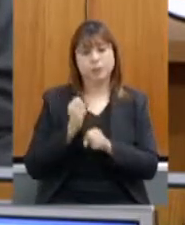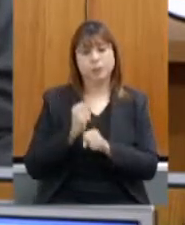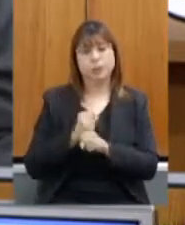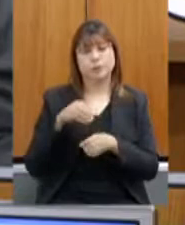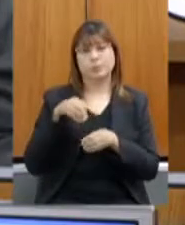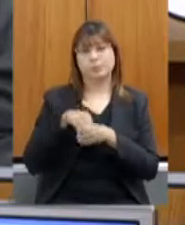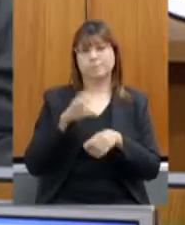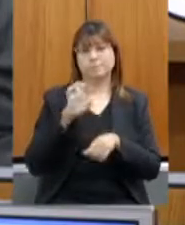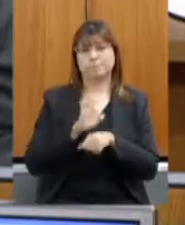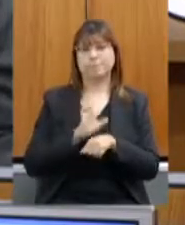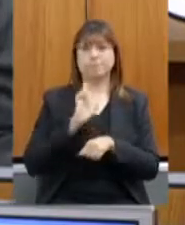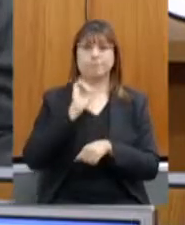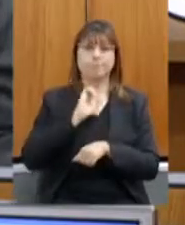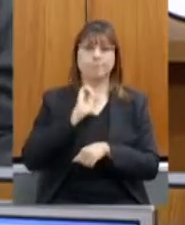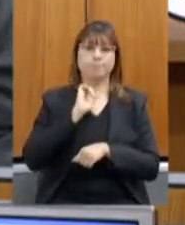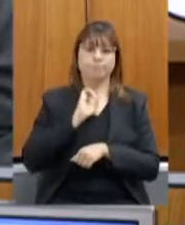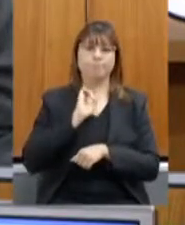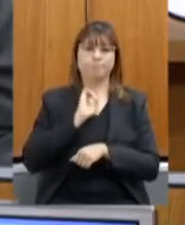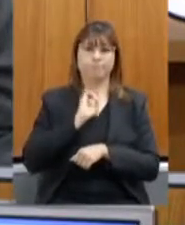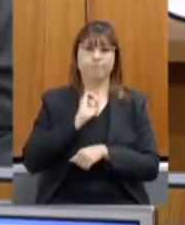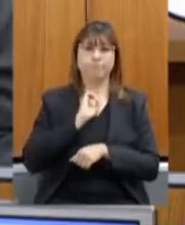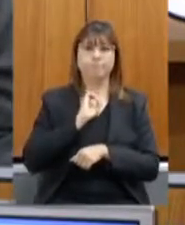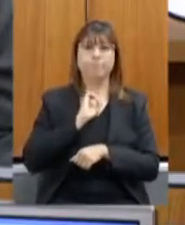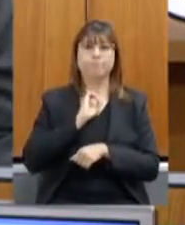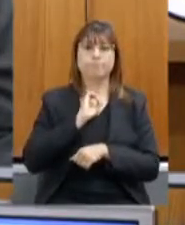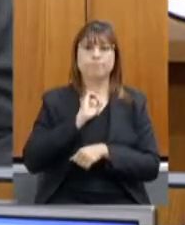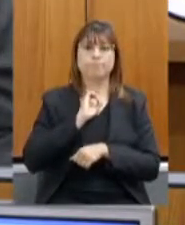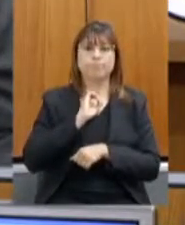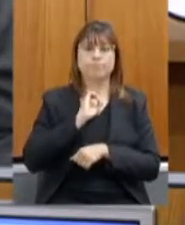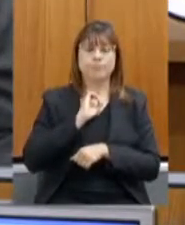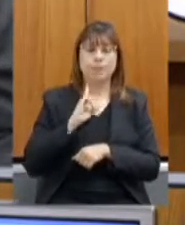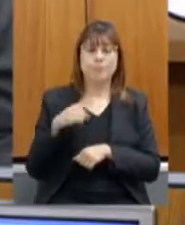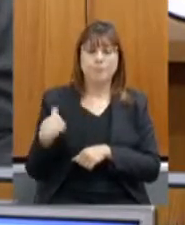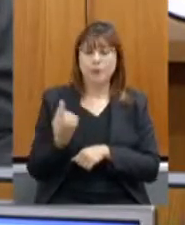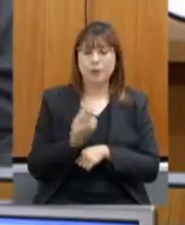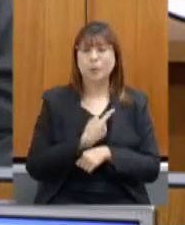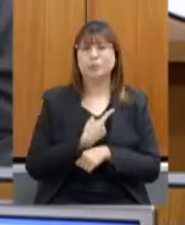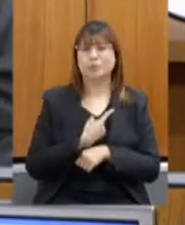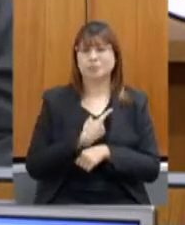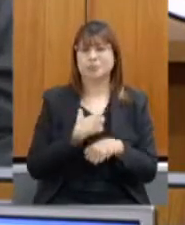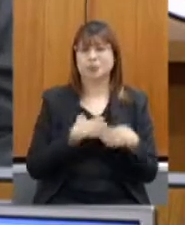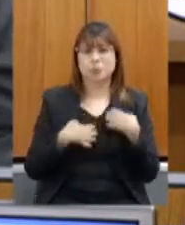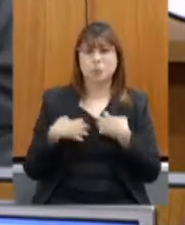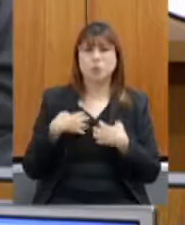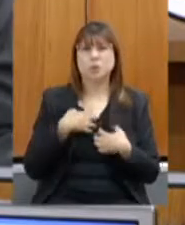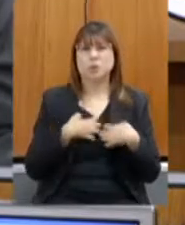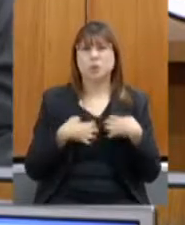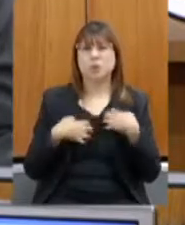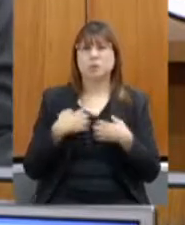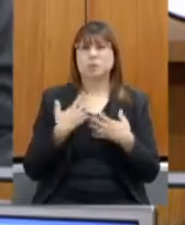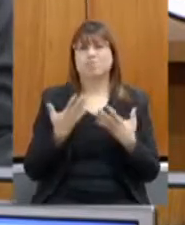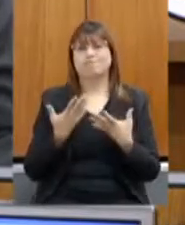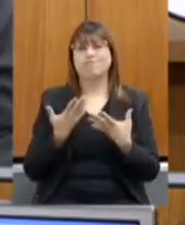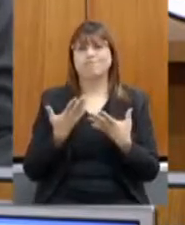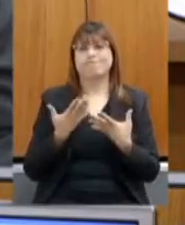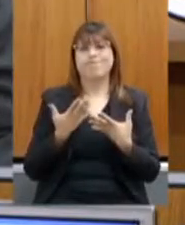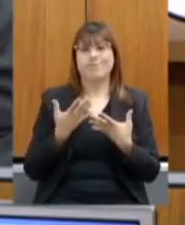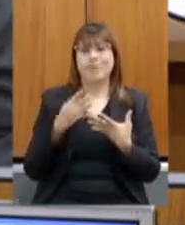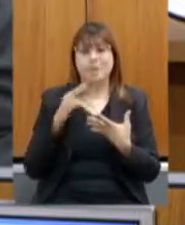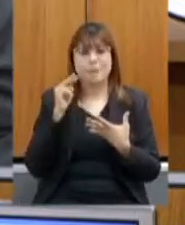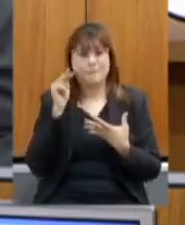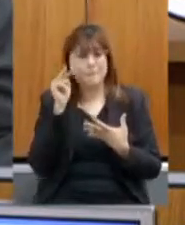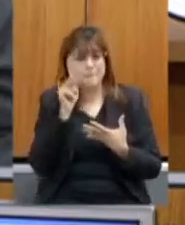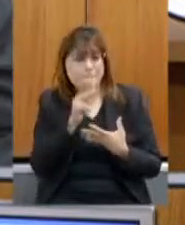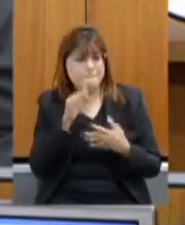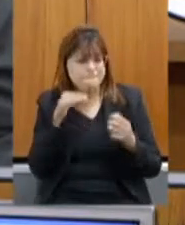todos nós é motivo de muita angústia para nós quando nós percebemos que alguém tem condição